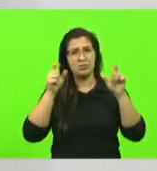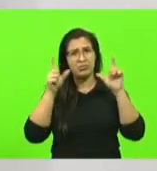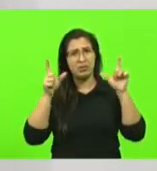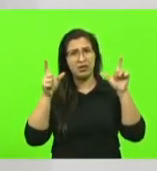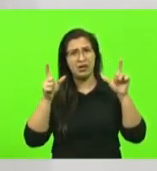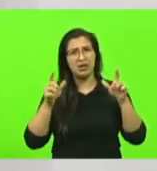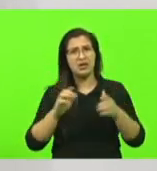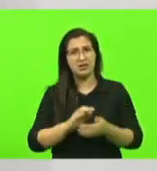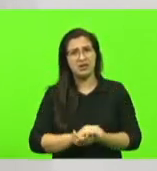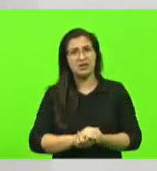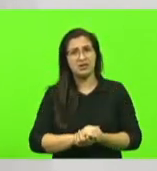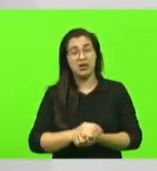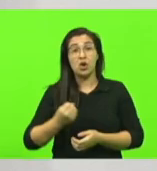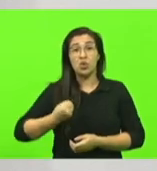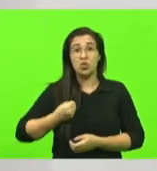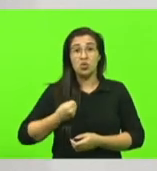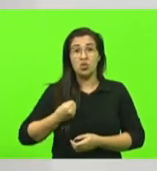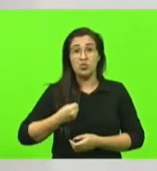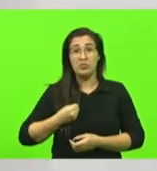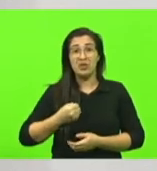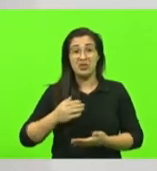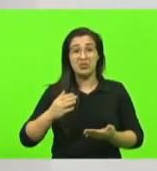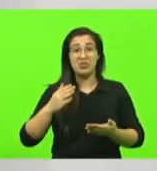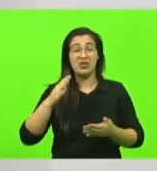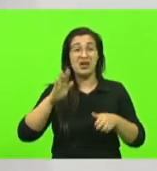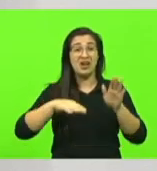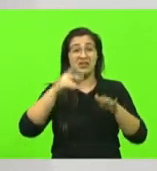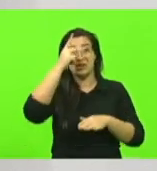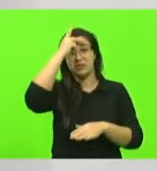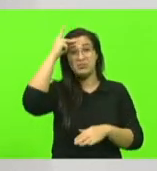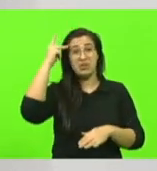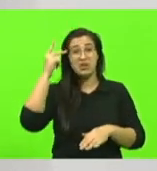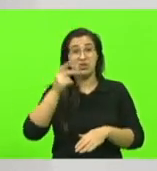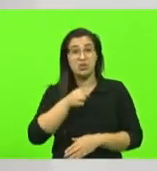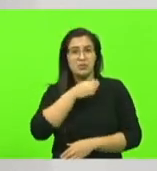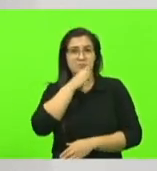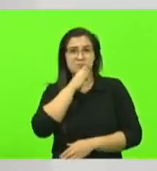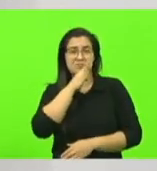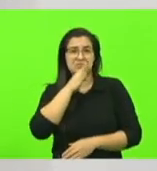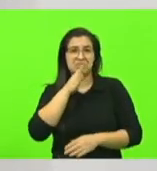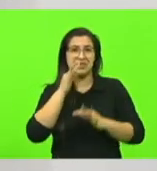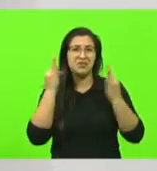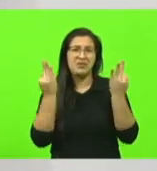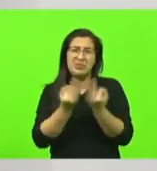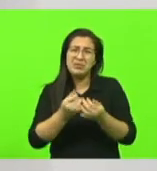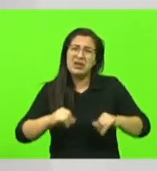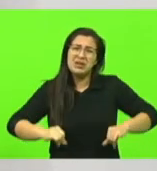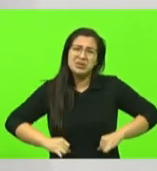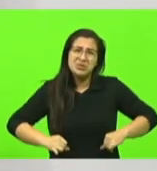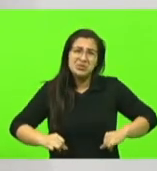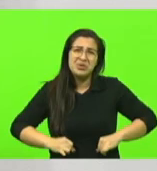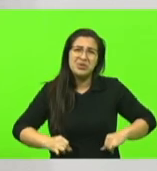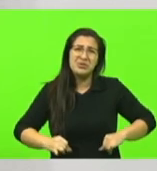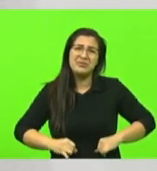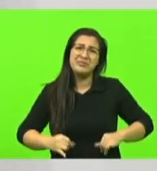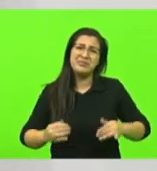silencioso a família sofre as pessoas mais próximas sofrem